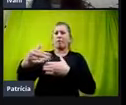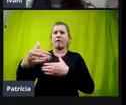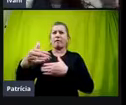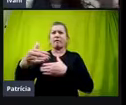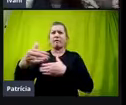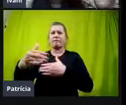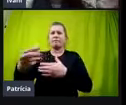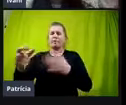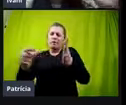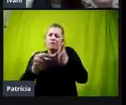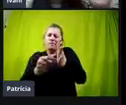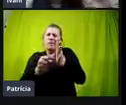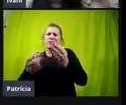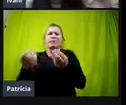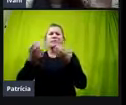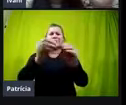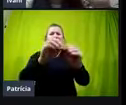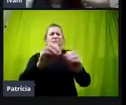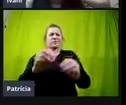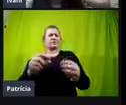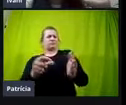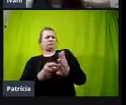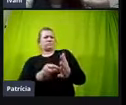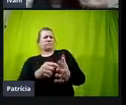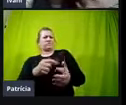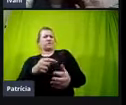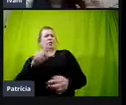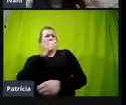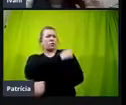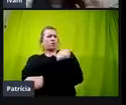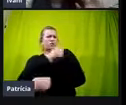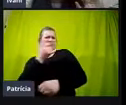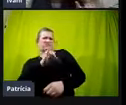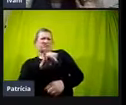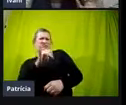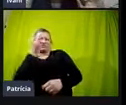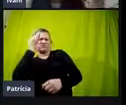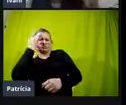no pendrive, dei para ele e ele me disse que não vai fazer porque ele não sabe fazer.